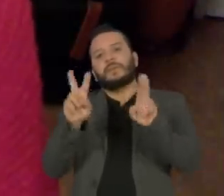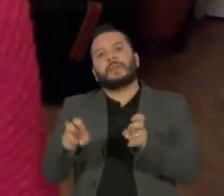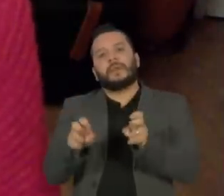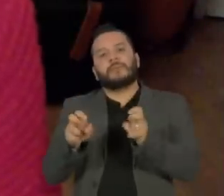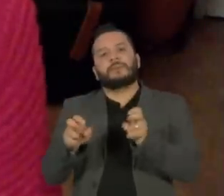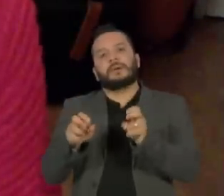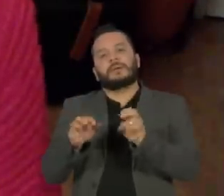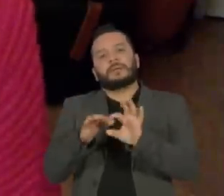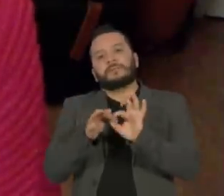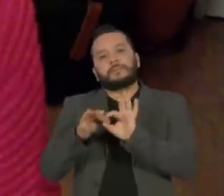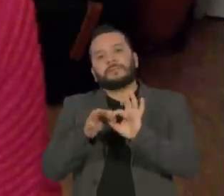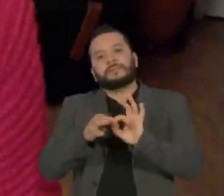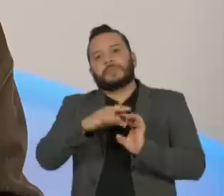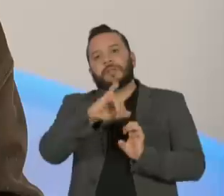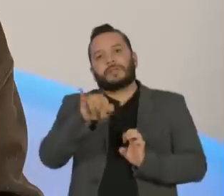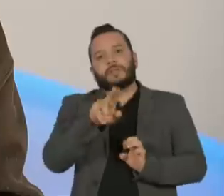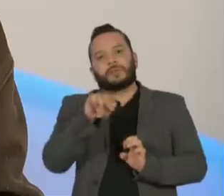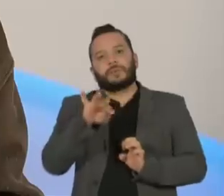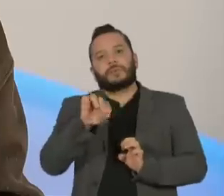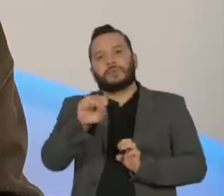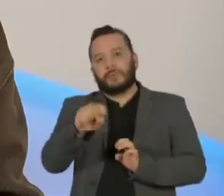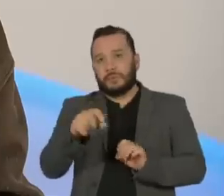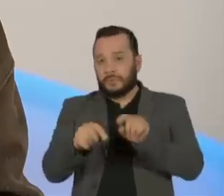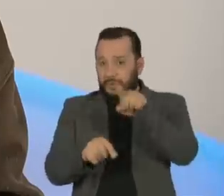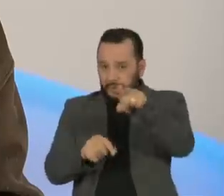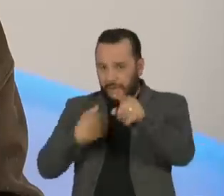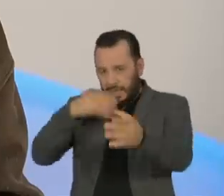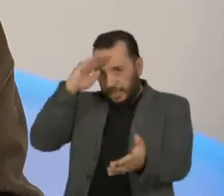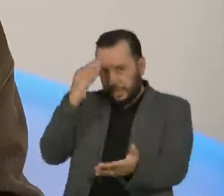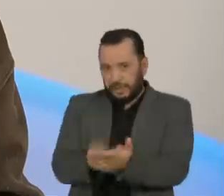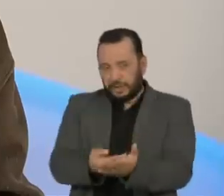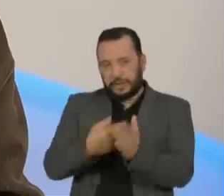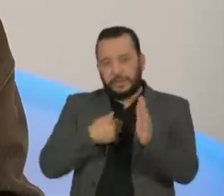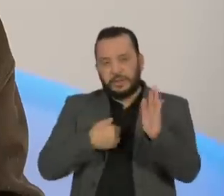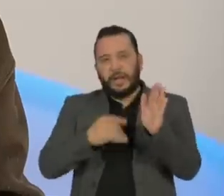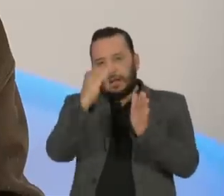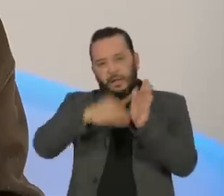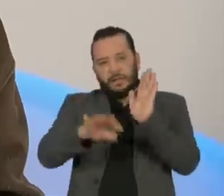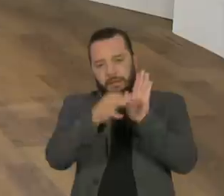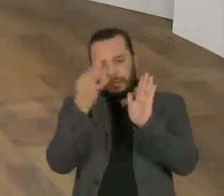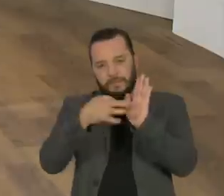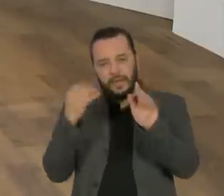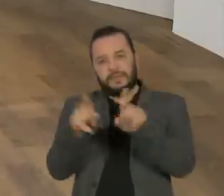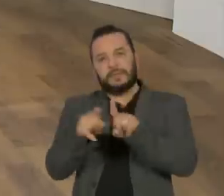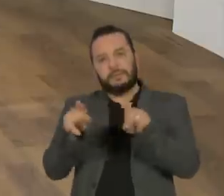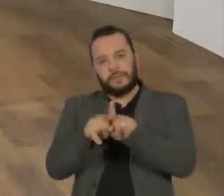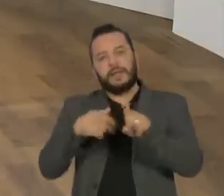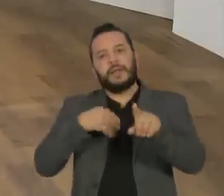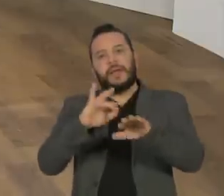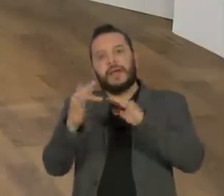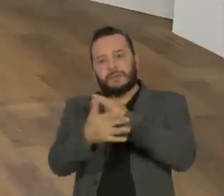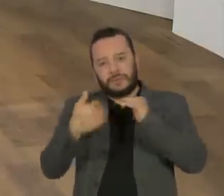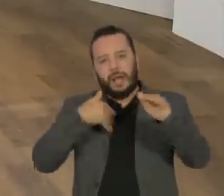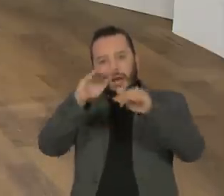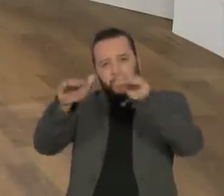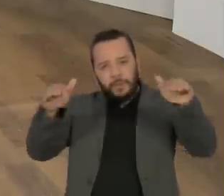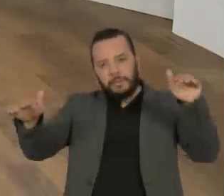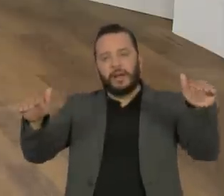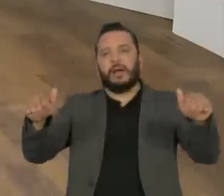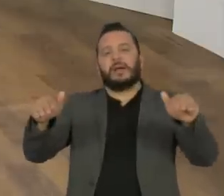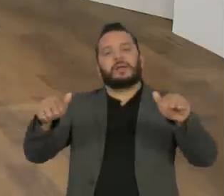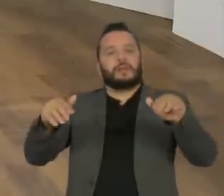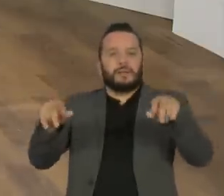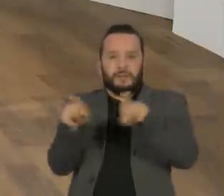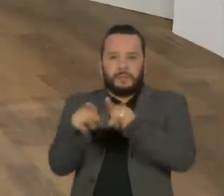Queria perguntar para o Lobão se ele acredita que manifestos, notas de repúdio, campanhas em redes sociais, os vídeos que